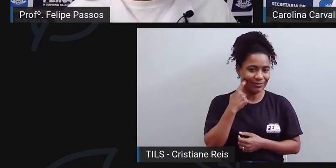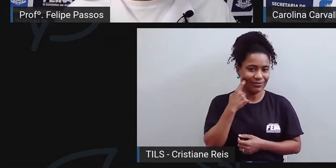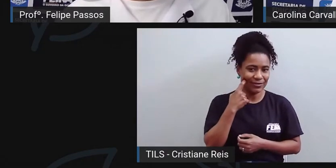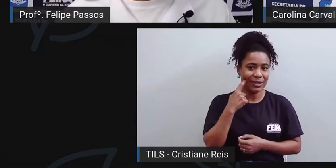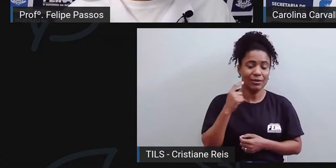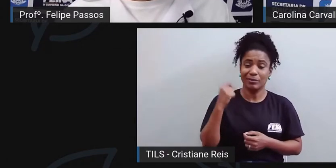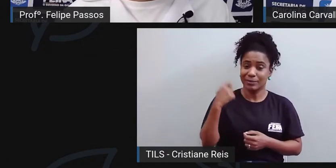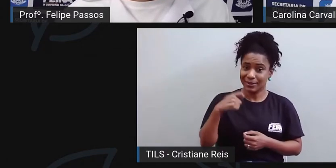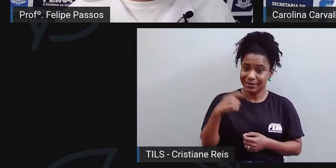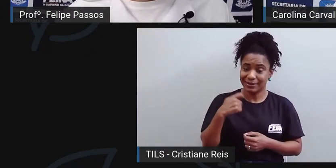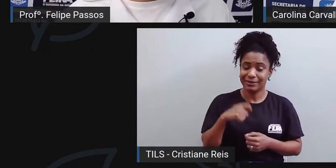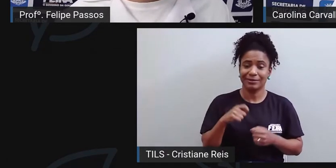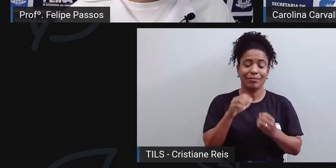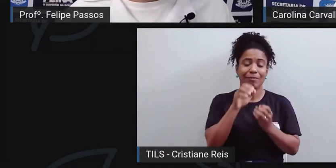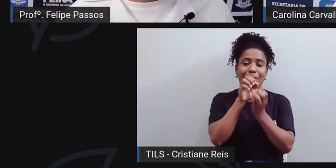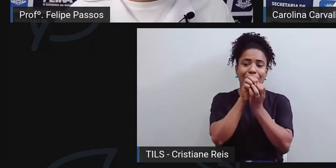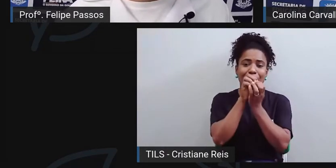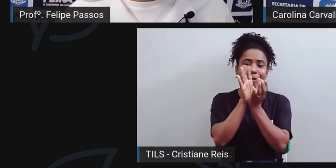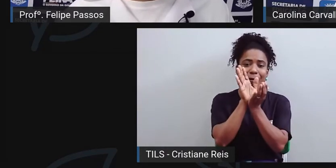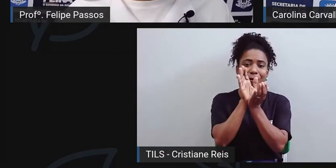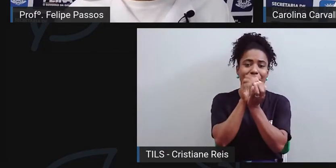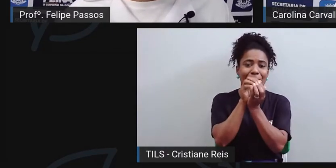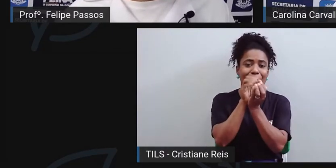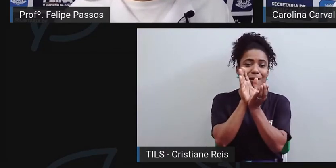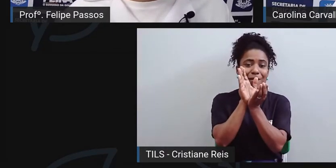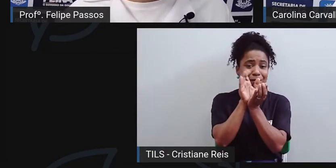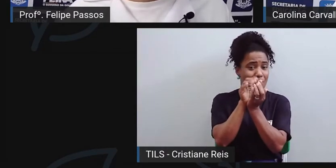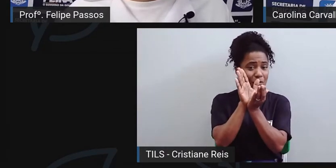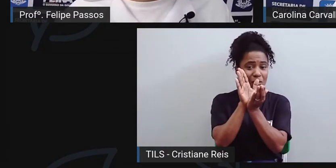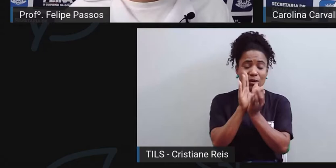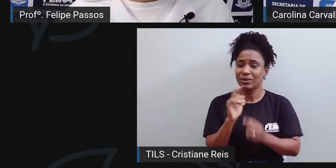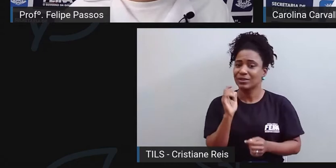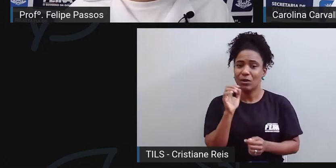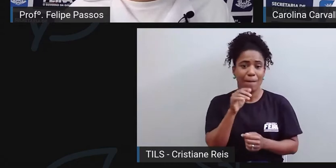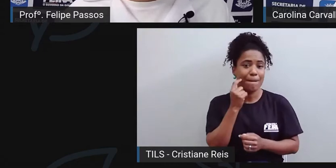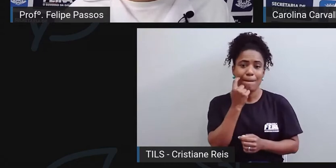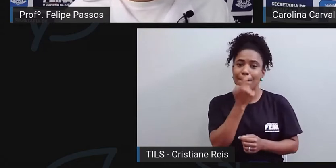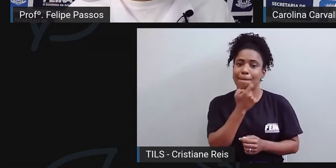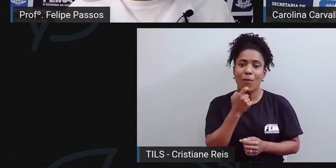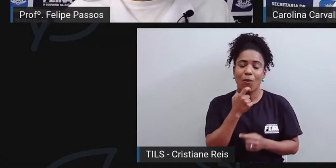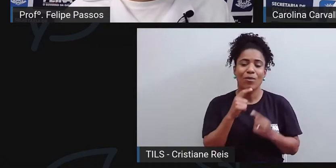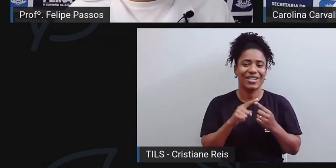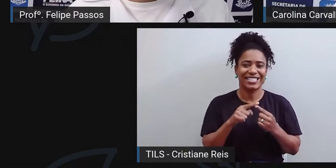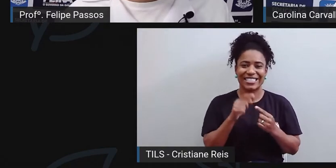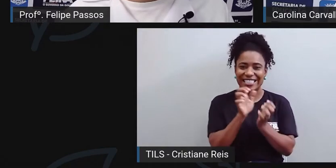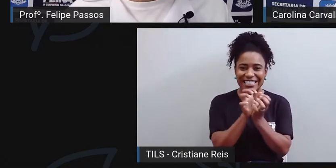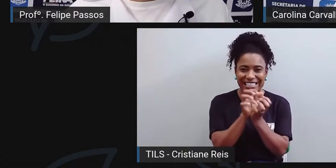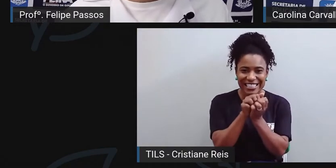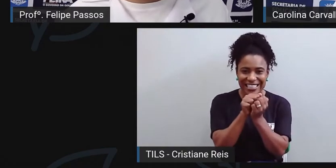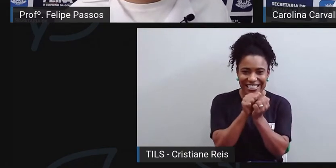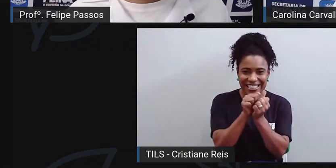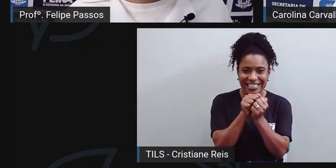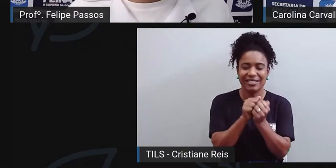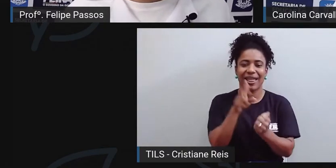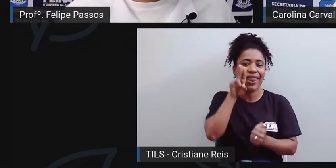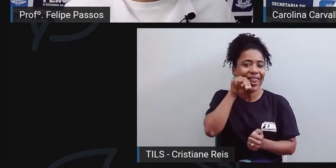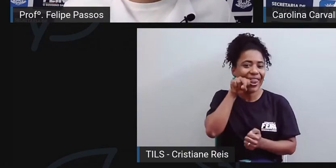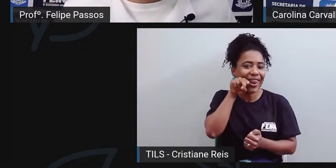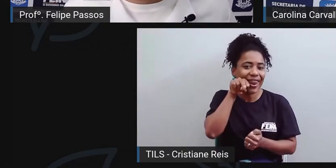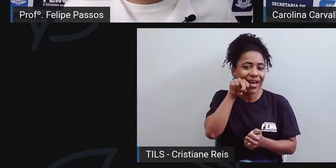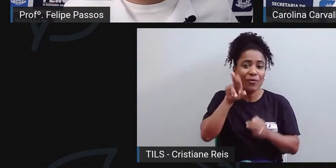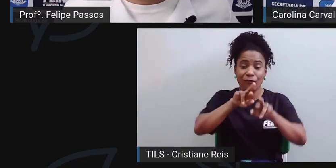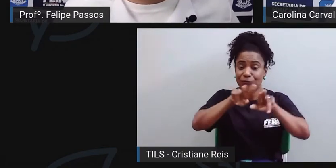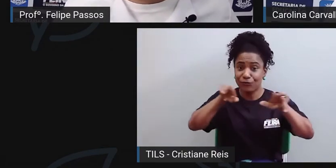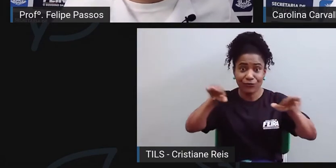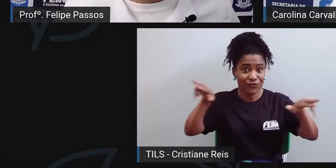os componentes da nossa boca, e não somos só os dentes, somos boca, dentes, gengivas, língua, todos esses